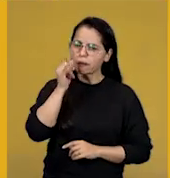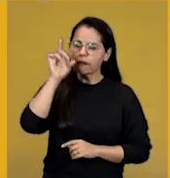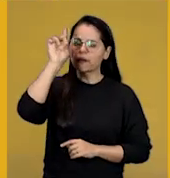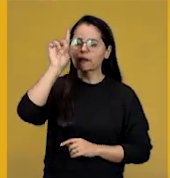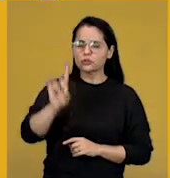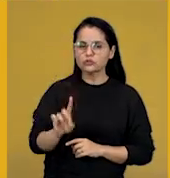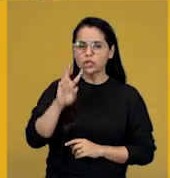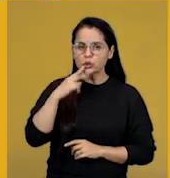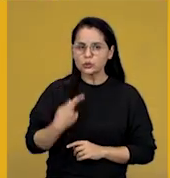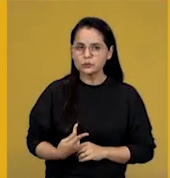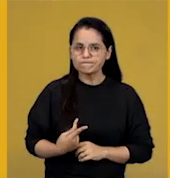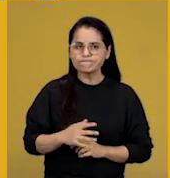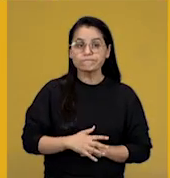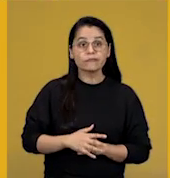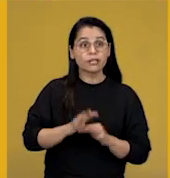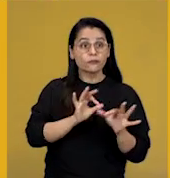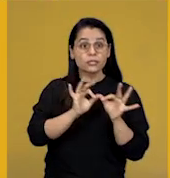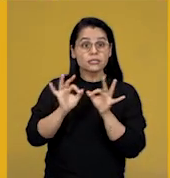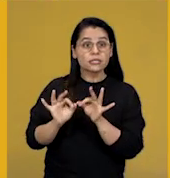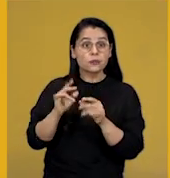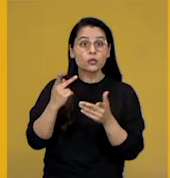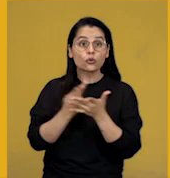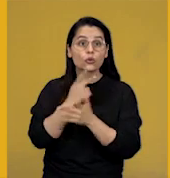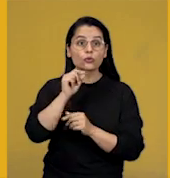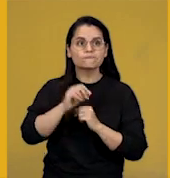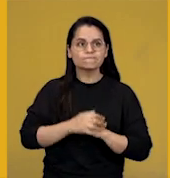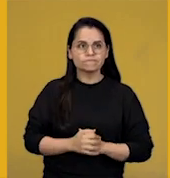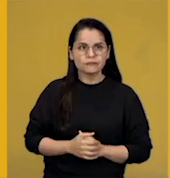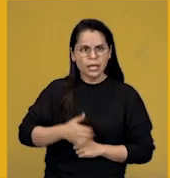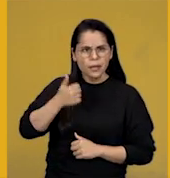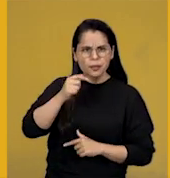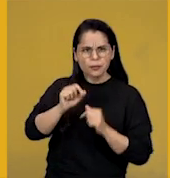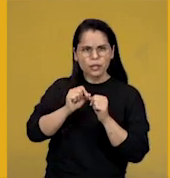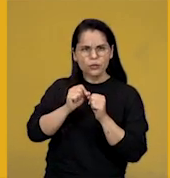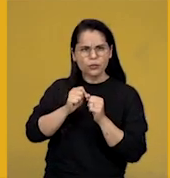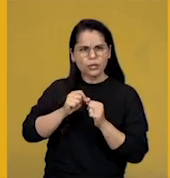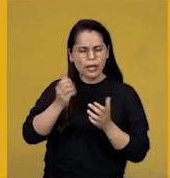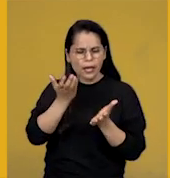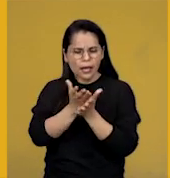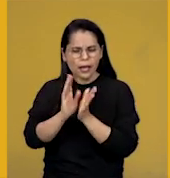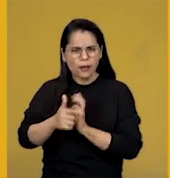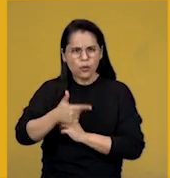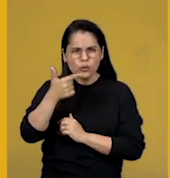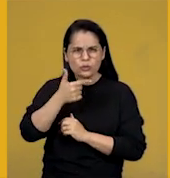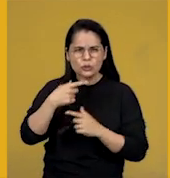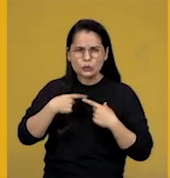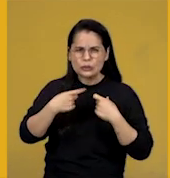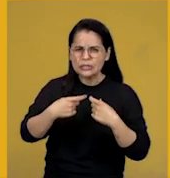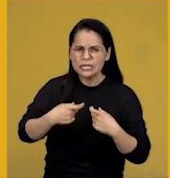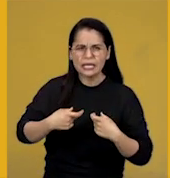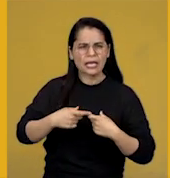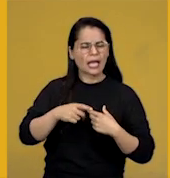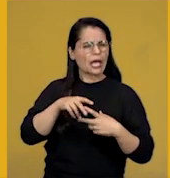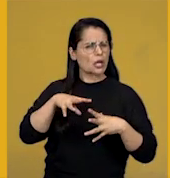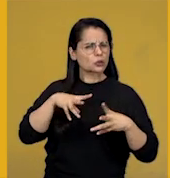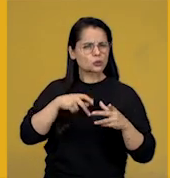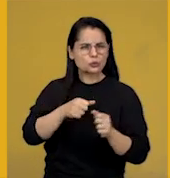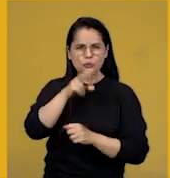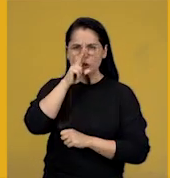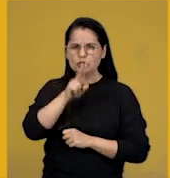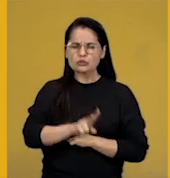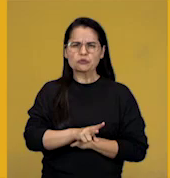direitos. E foi exatamente isso que aconteceu. Terminada a Segunda Guerra, depois que a gente viu os horrores do nazismo e do